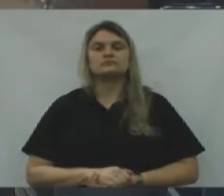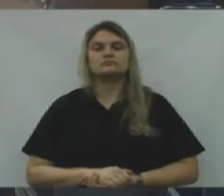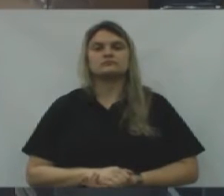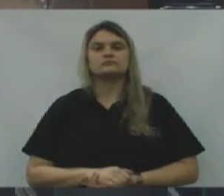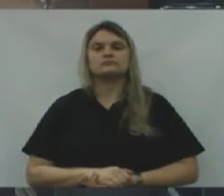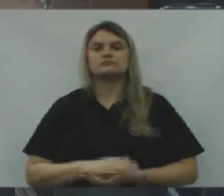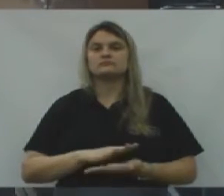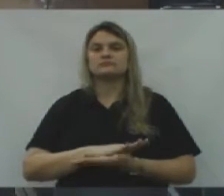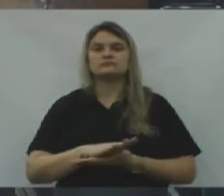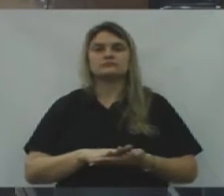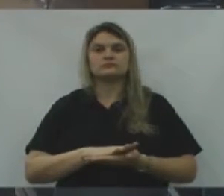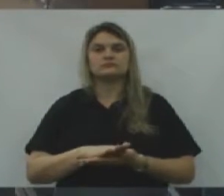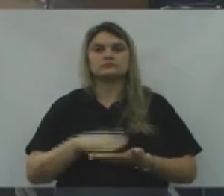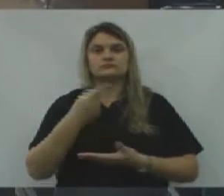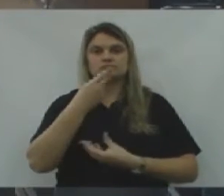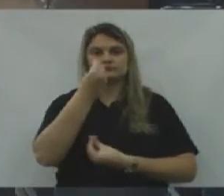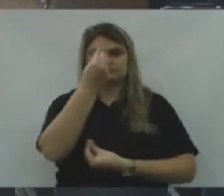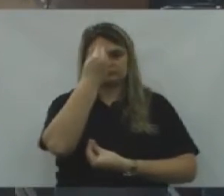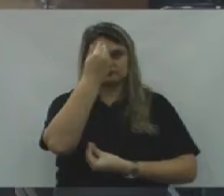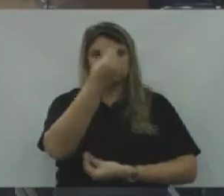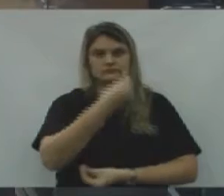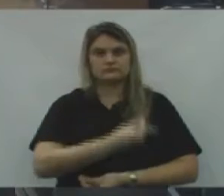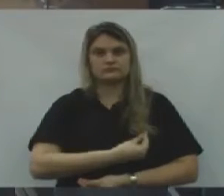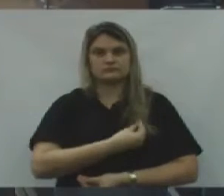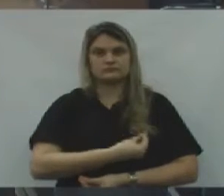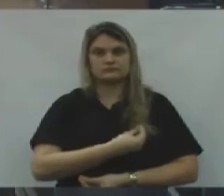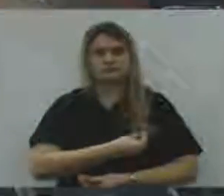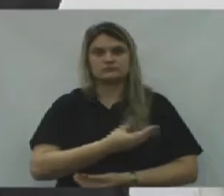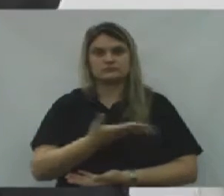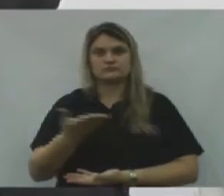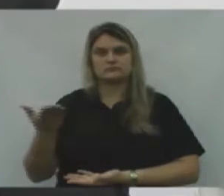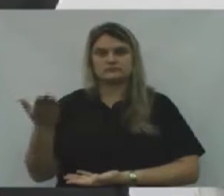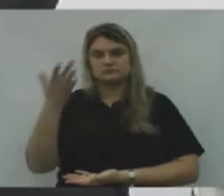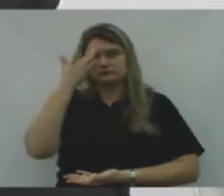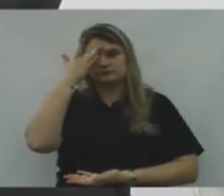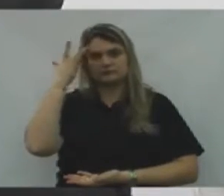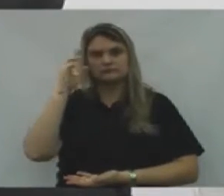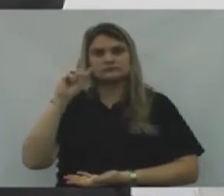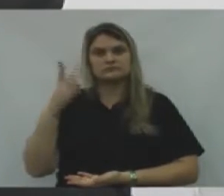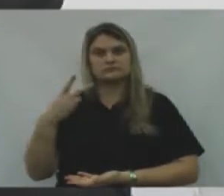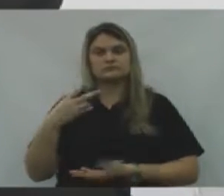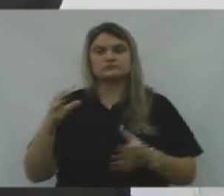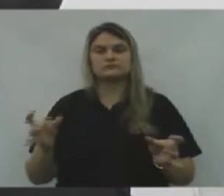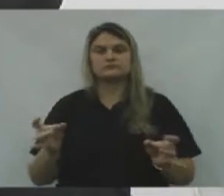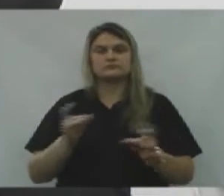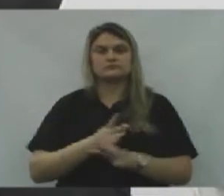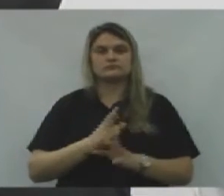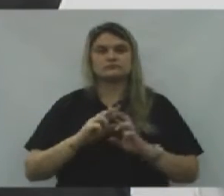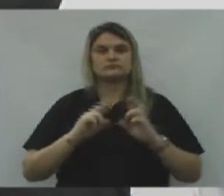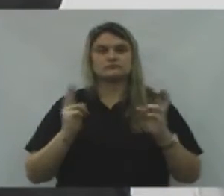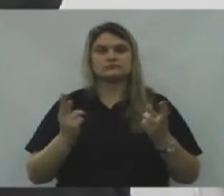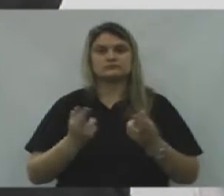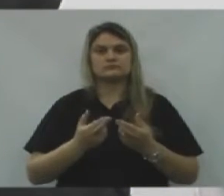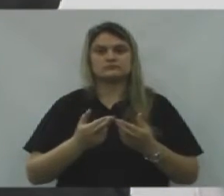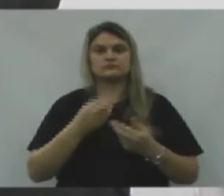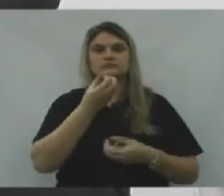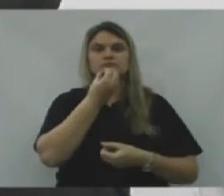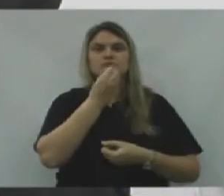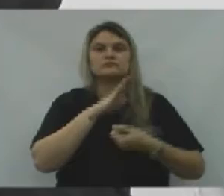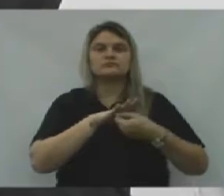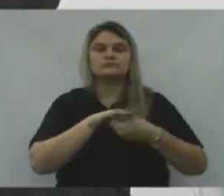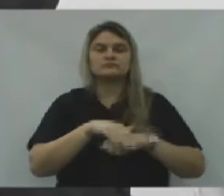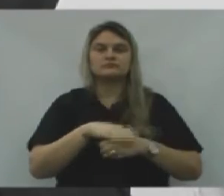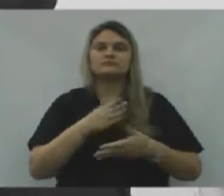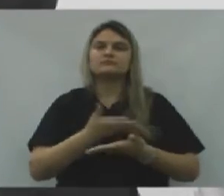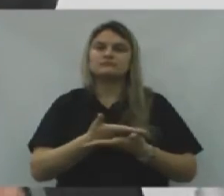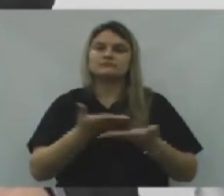Nada mais havendo, então, agradecemos a presença dos senhores Idis, e declaro encerrados os trabalhos e desejo uma boa noite